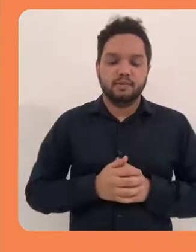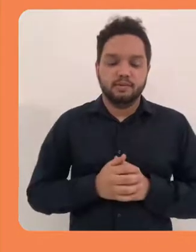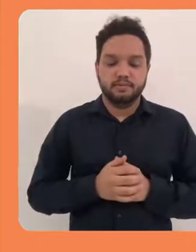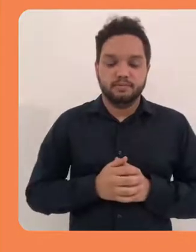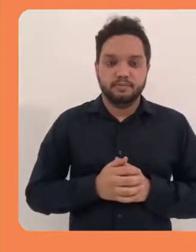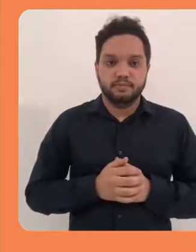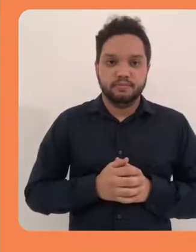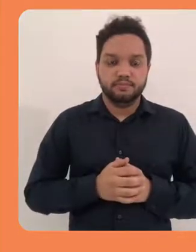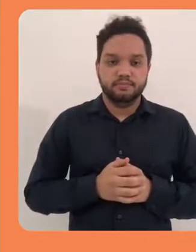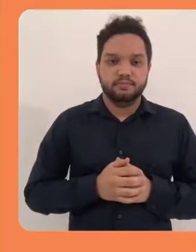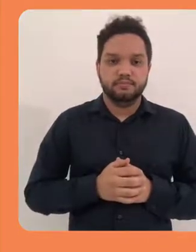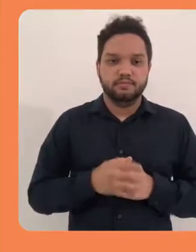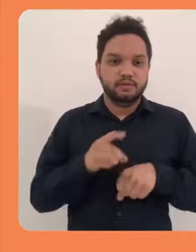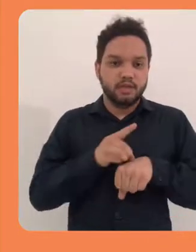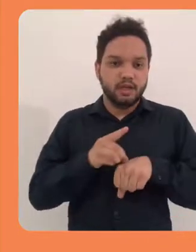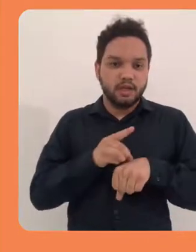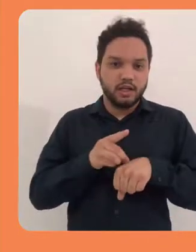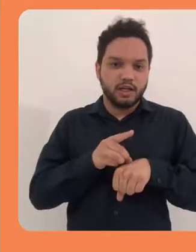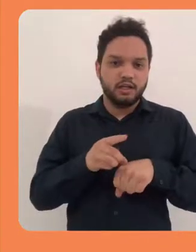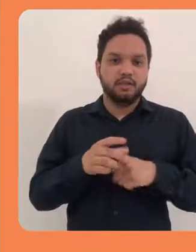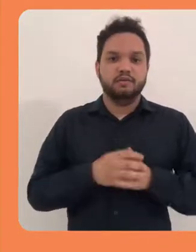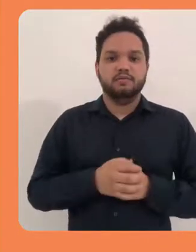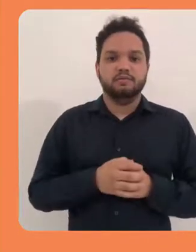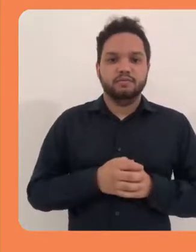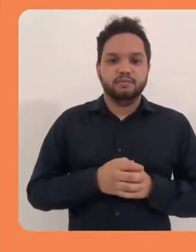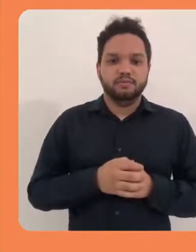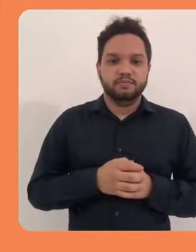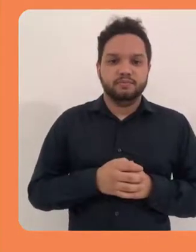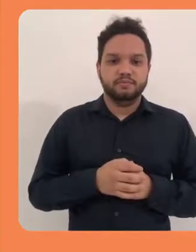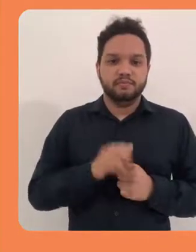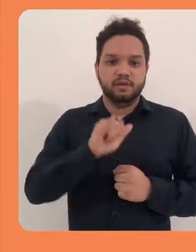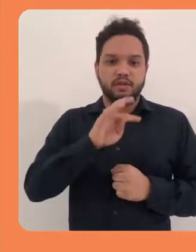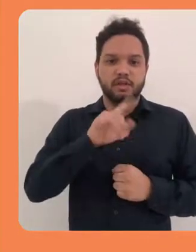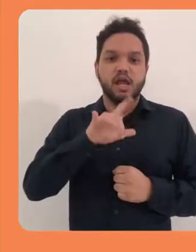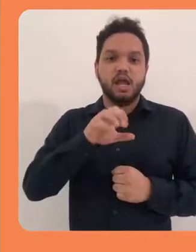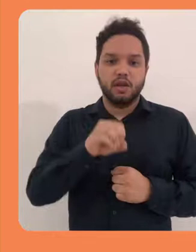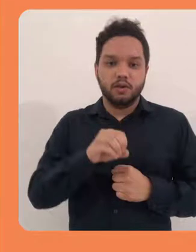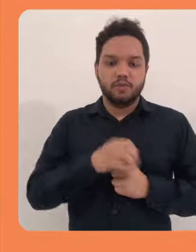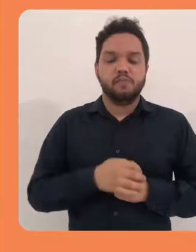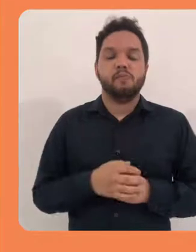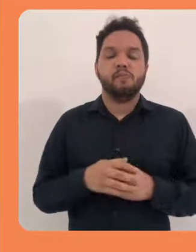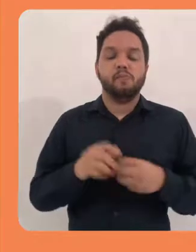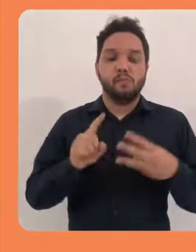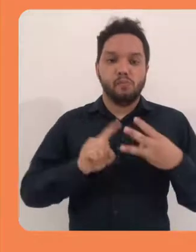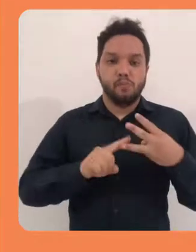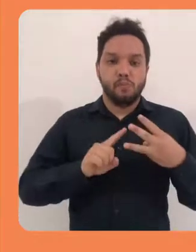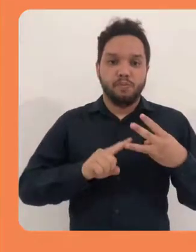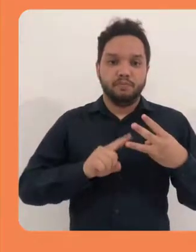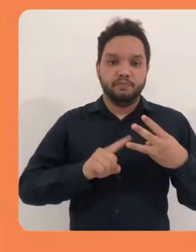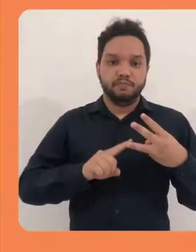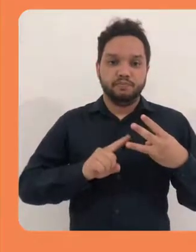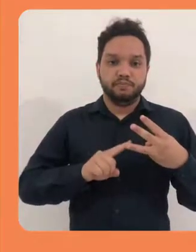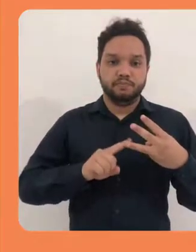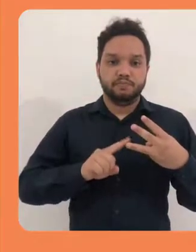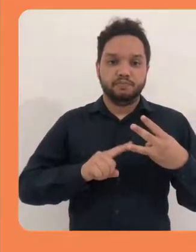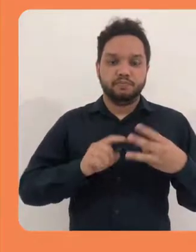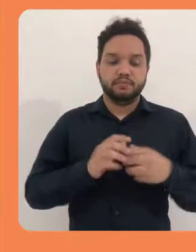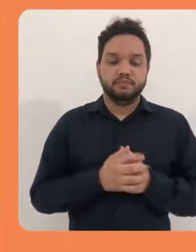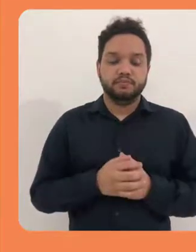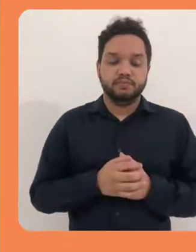negrito, itálico e